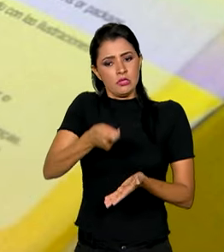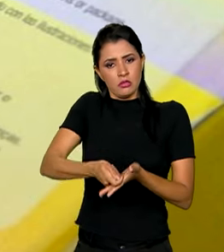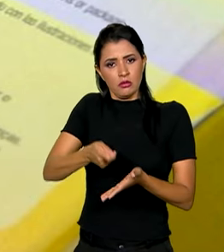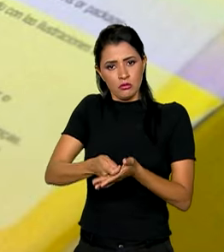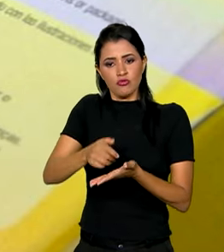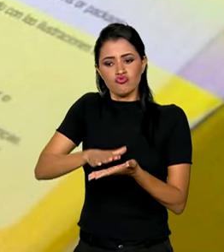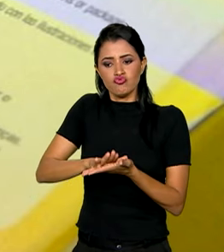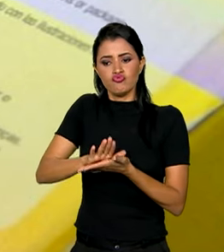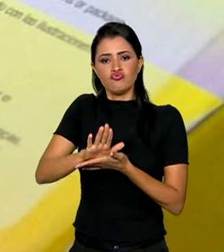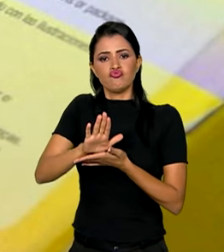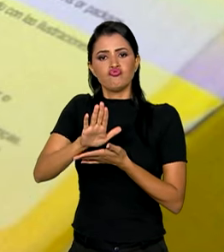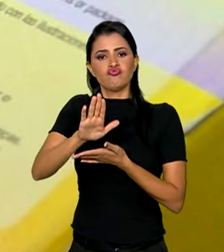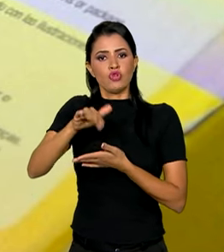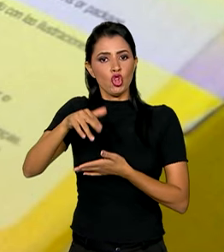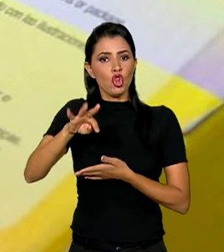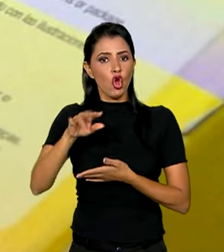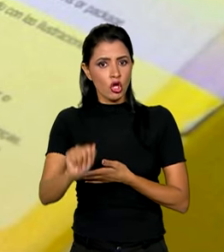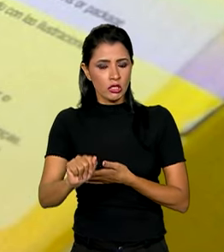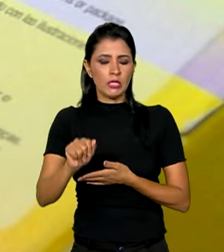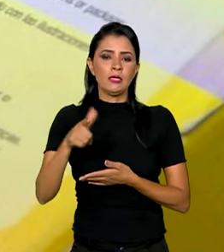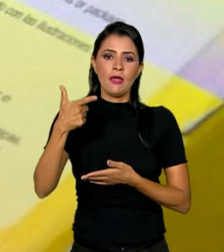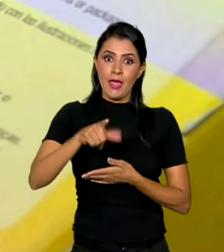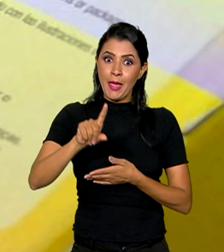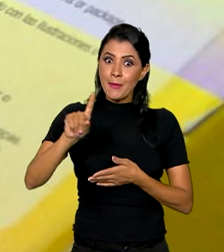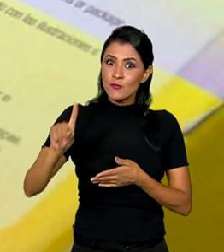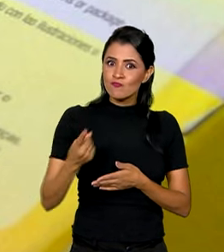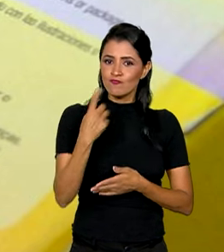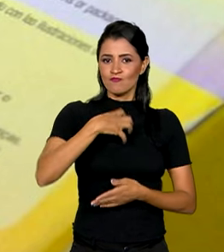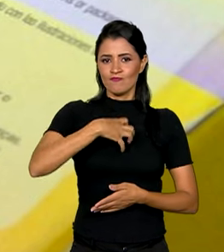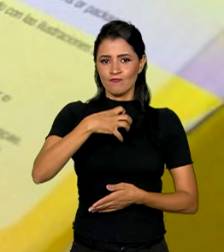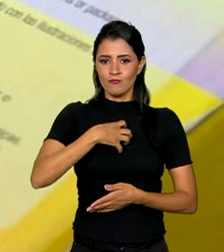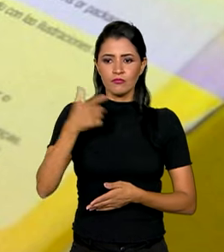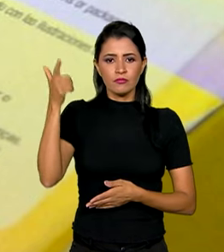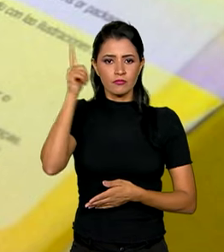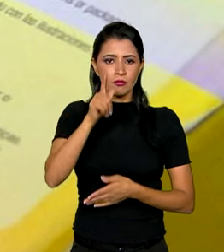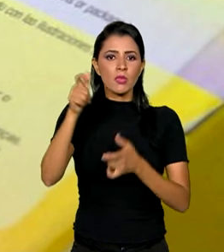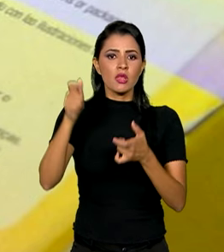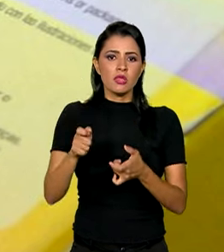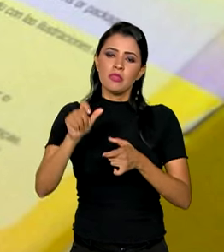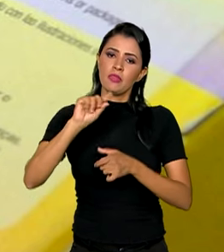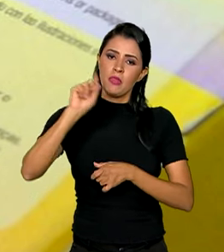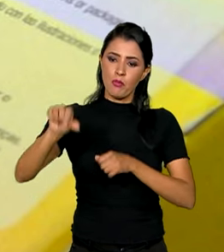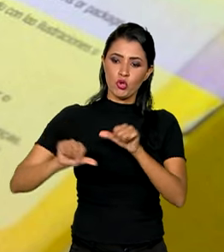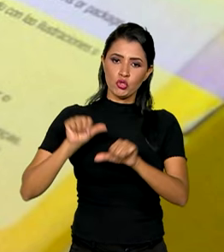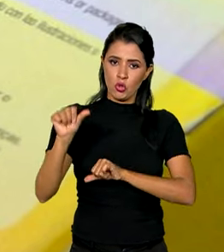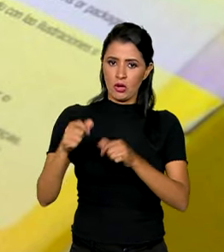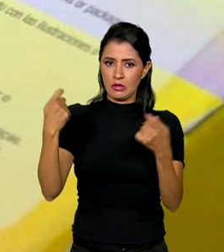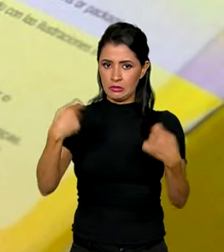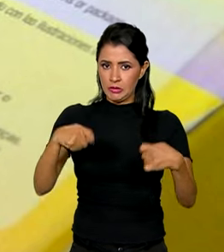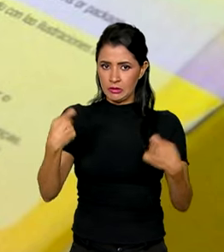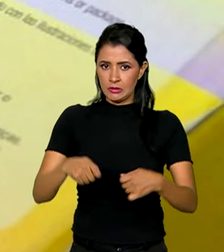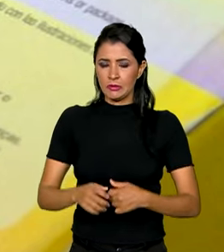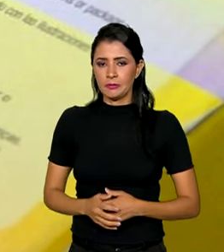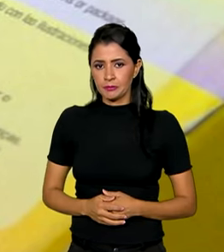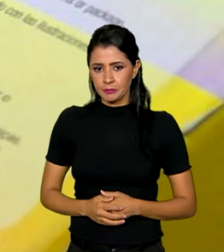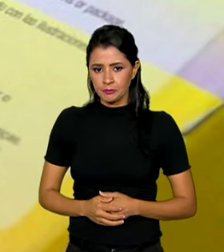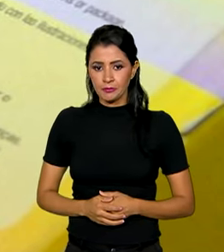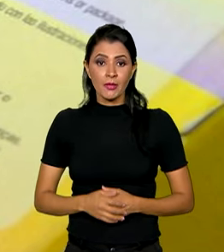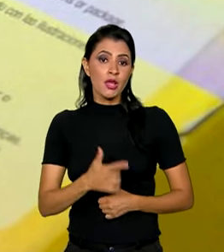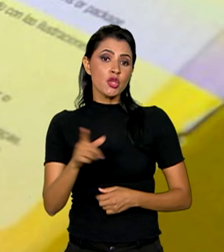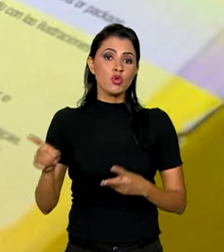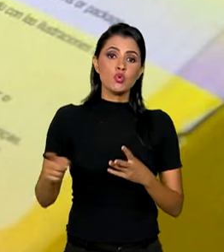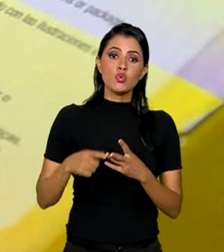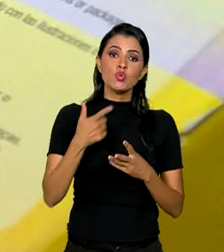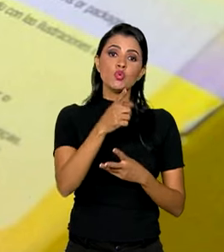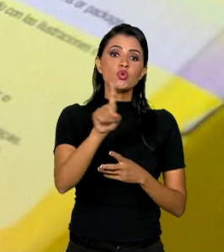a nota fiscal é a única maneira de garantir a procedência e a troca em caso de necessidade. Por fim,